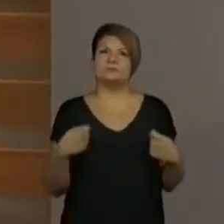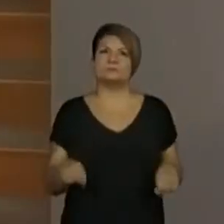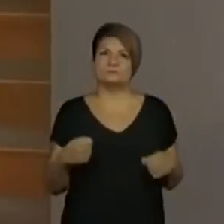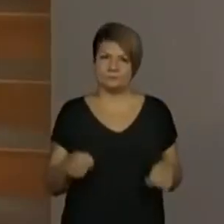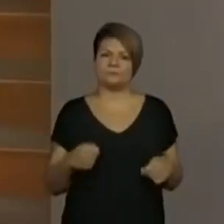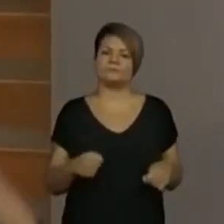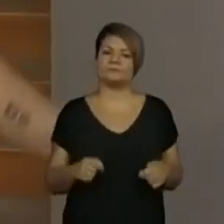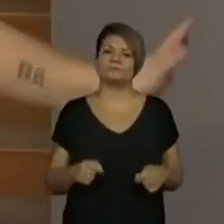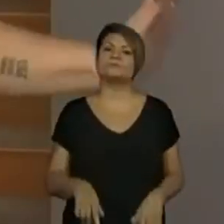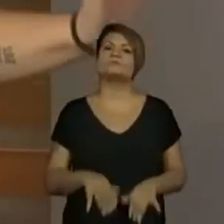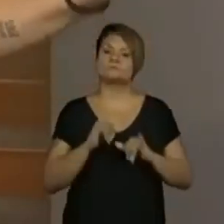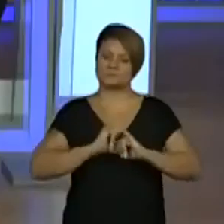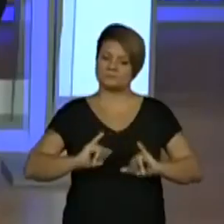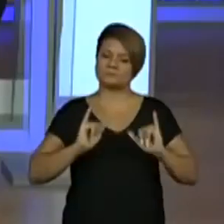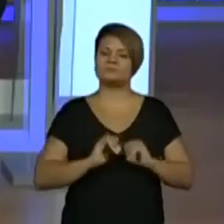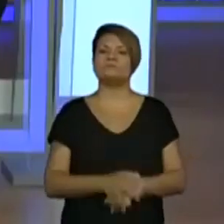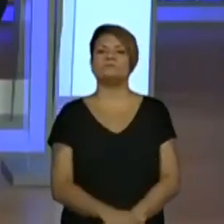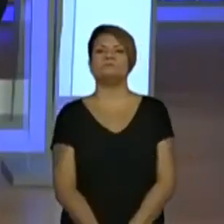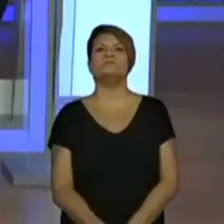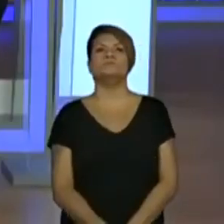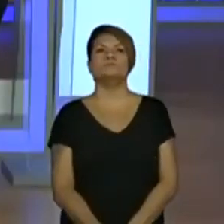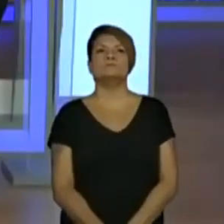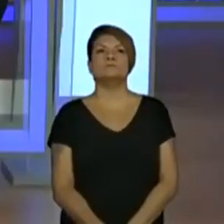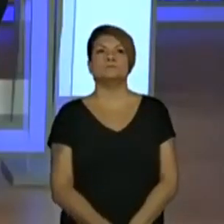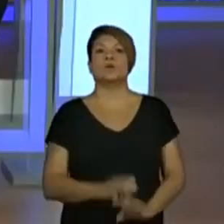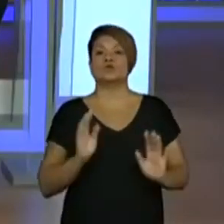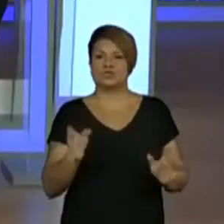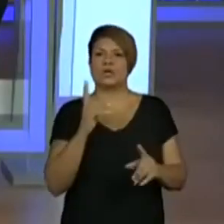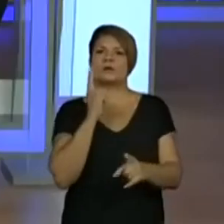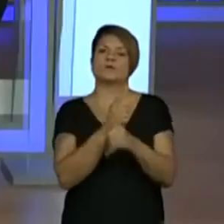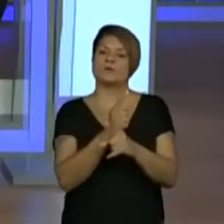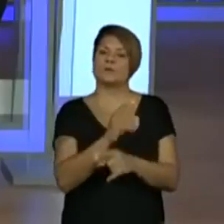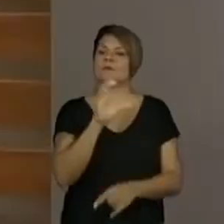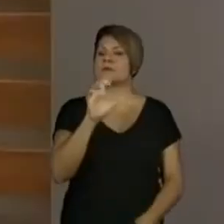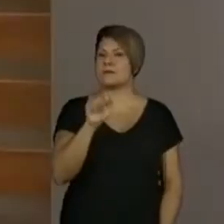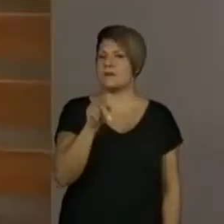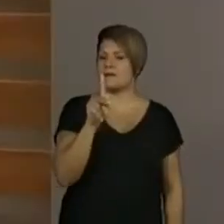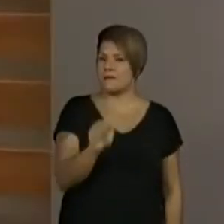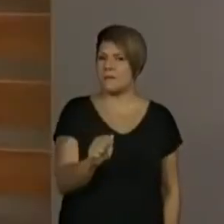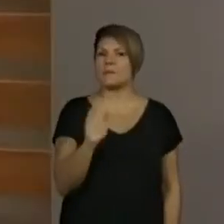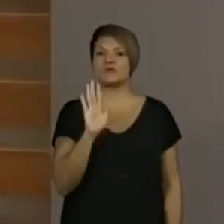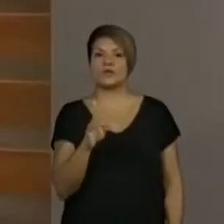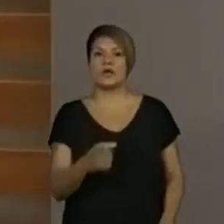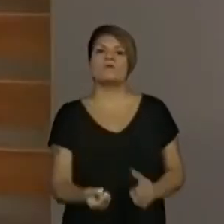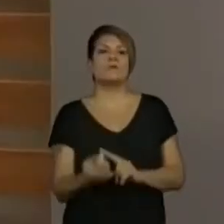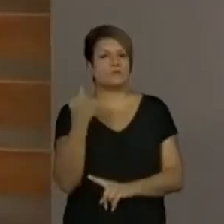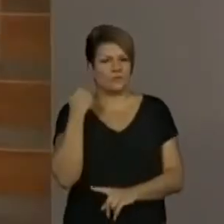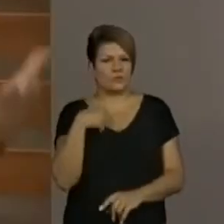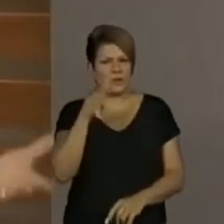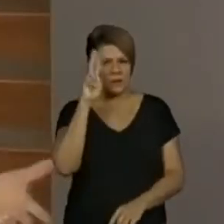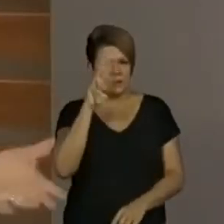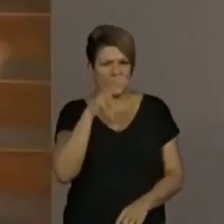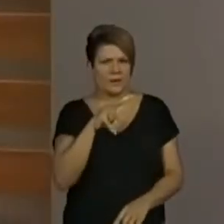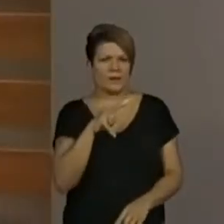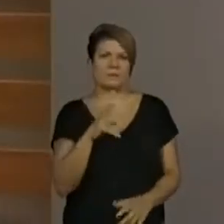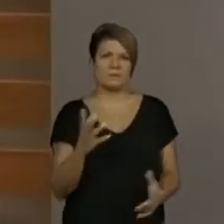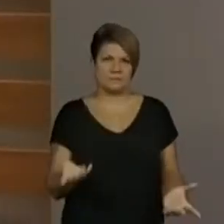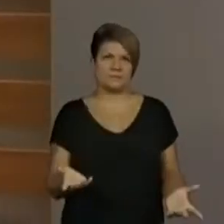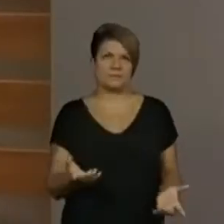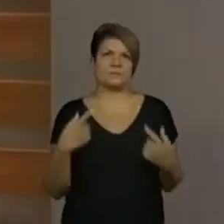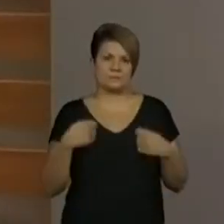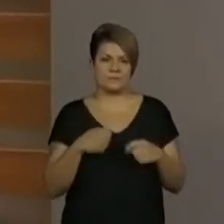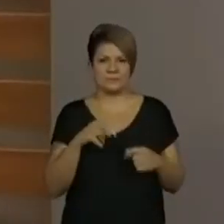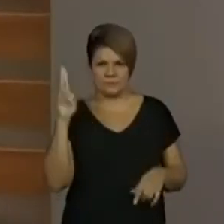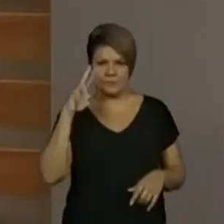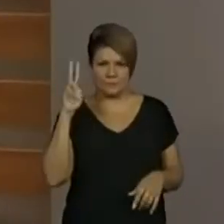para publicar. Olha só, já encontramos a capa, vamos começar a retomar a história. A gente não consegue caminhar sem retomar